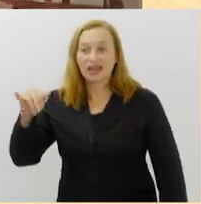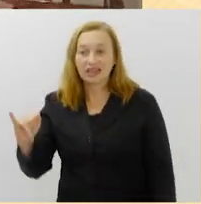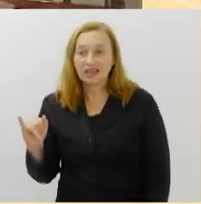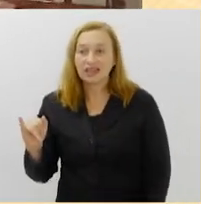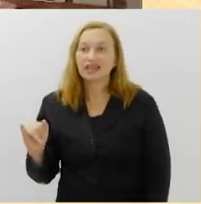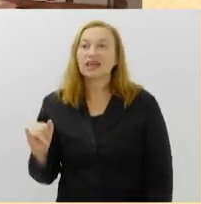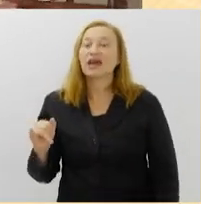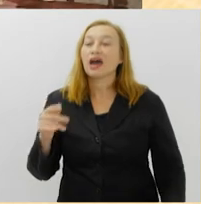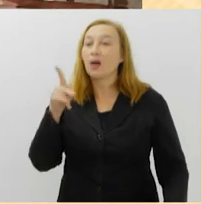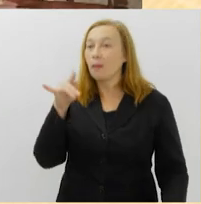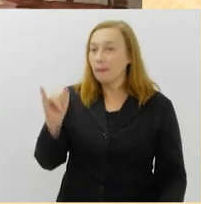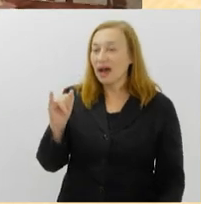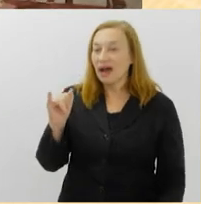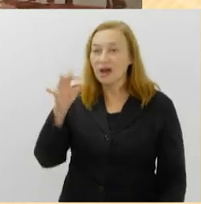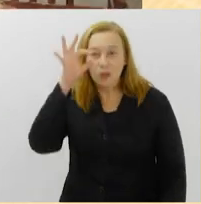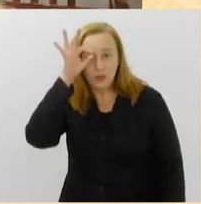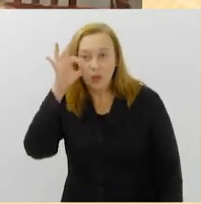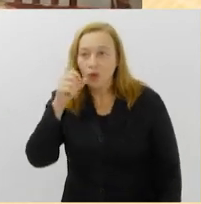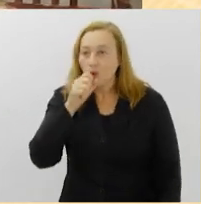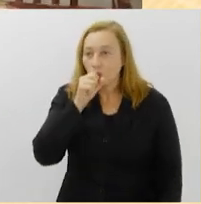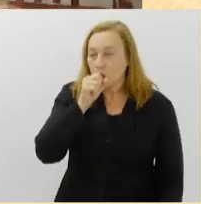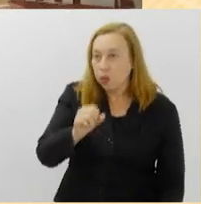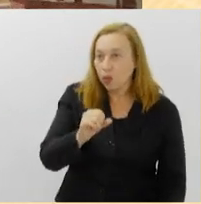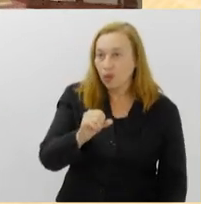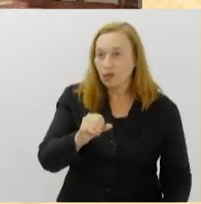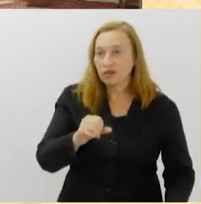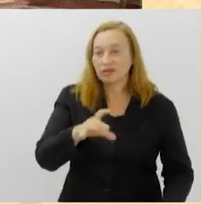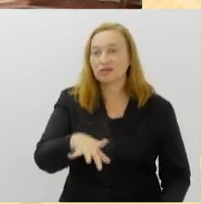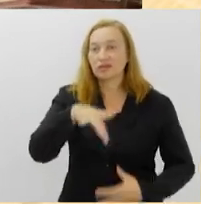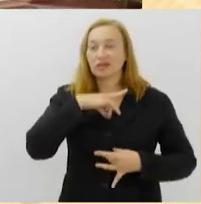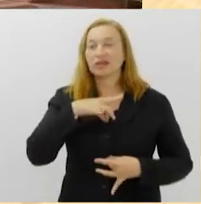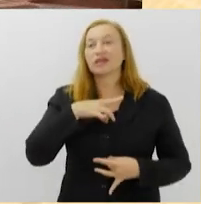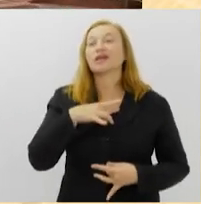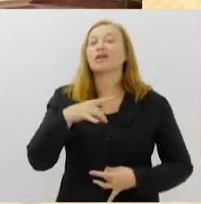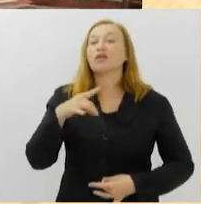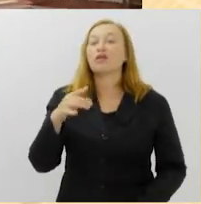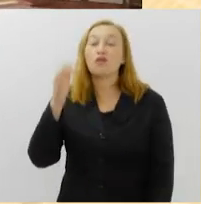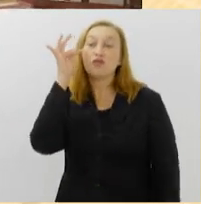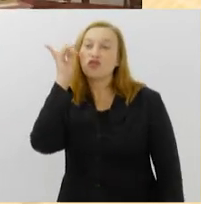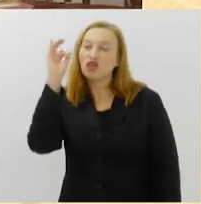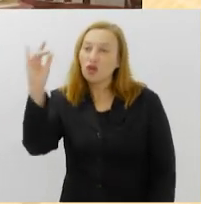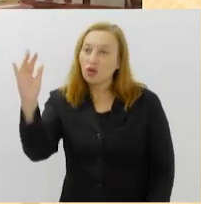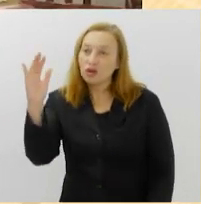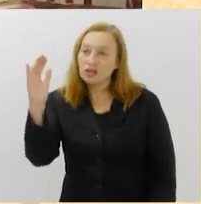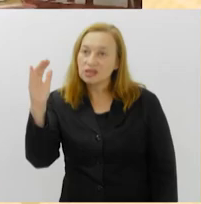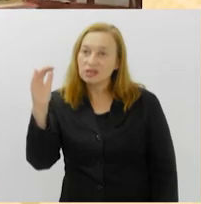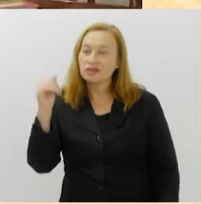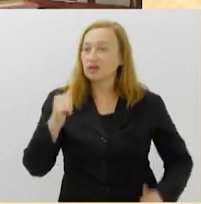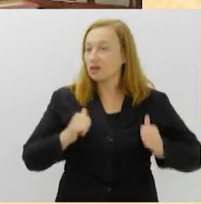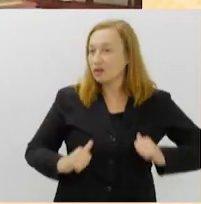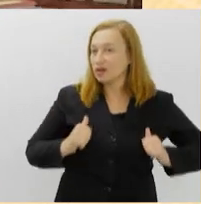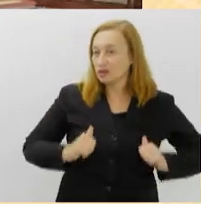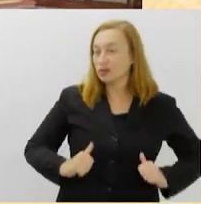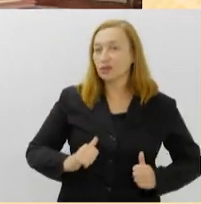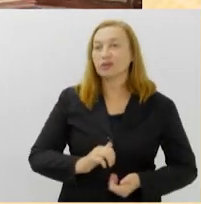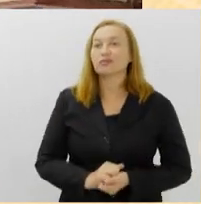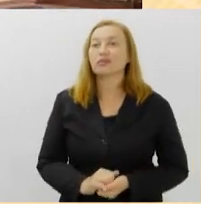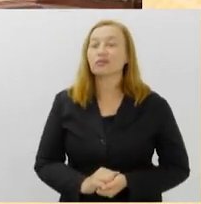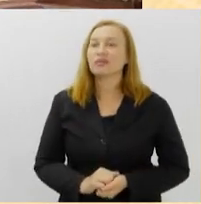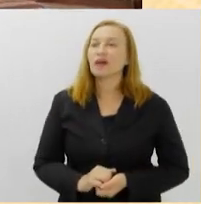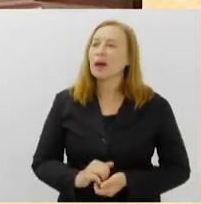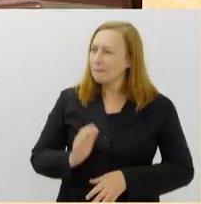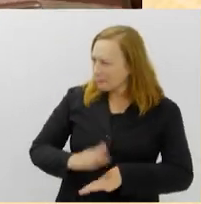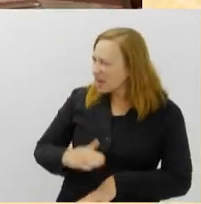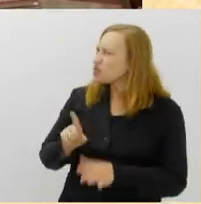psicanálise, Freud, e Marcelo Ayrolde vive Lewis, o filósofo e autor de As Crônicas de Nárnia. Mais alguma